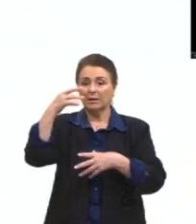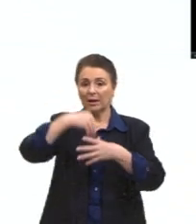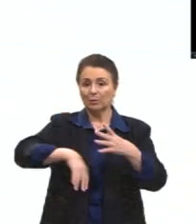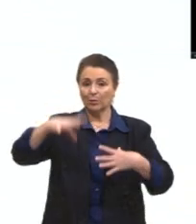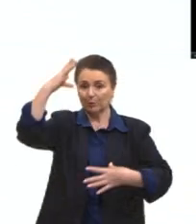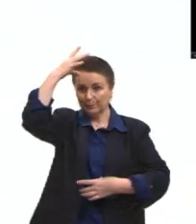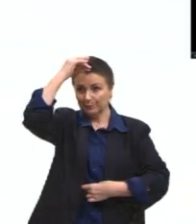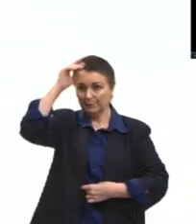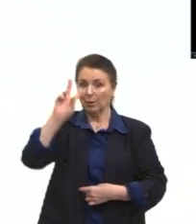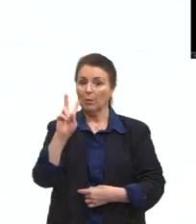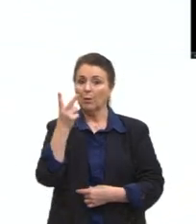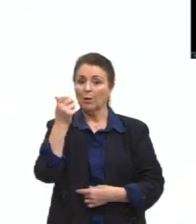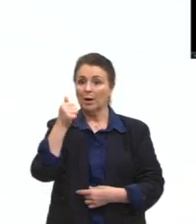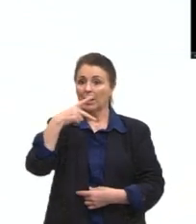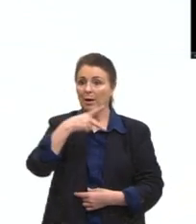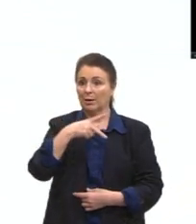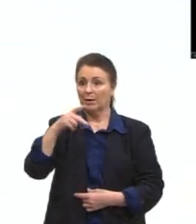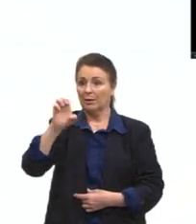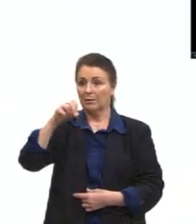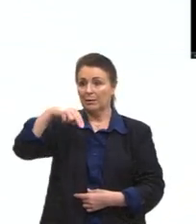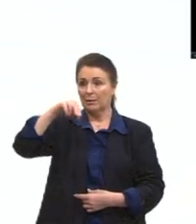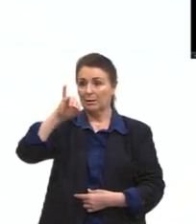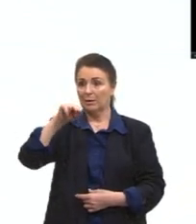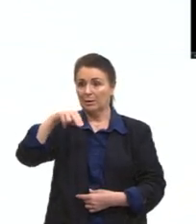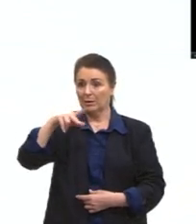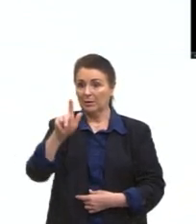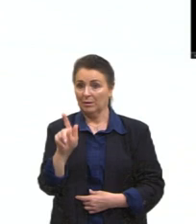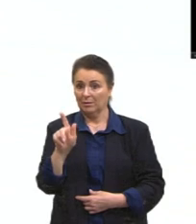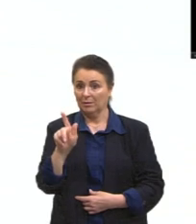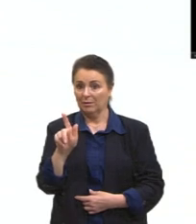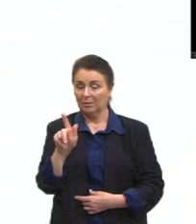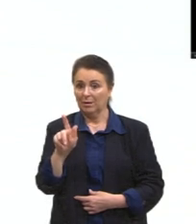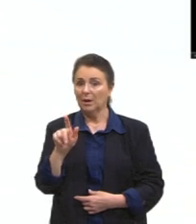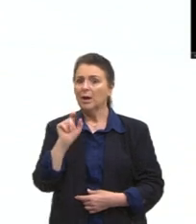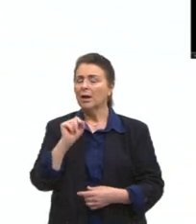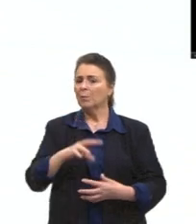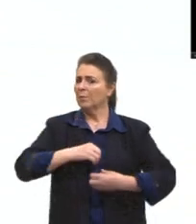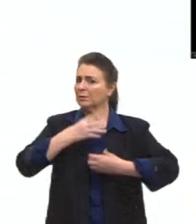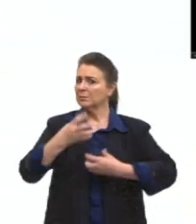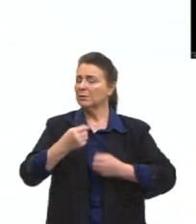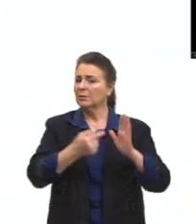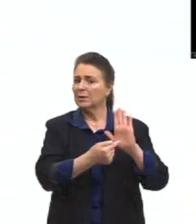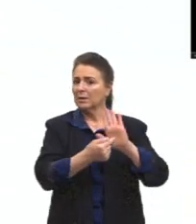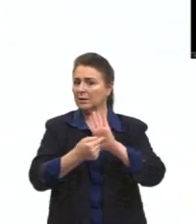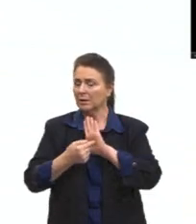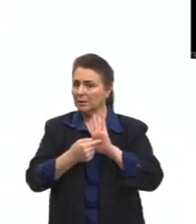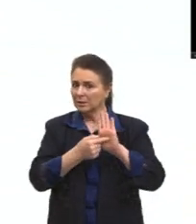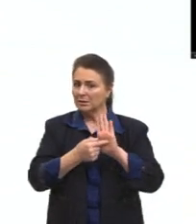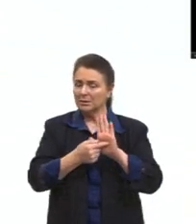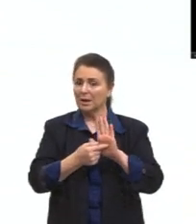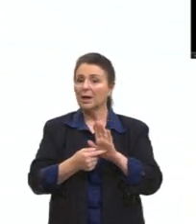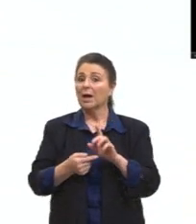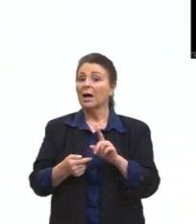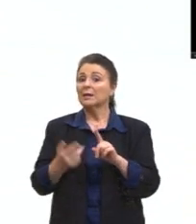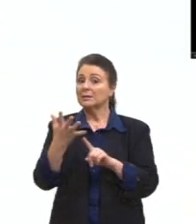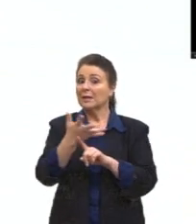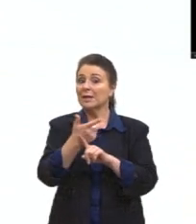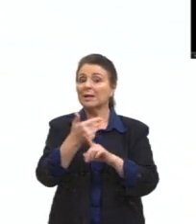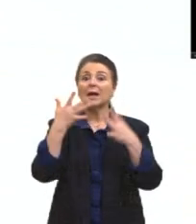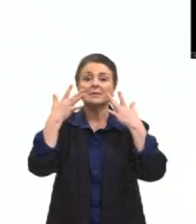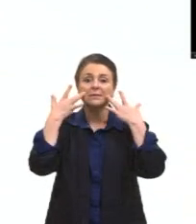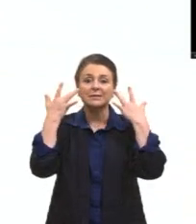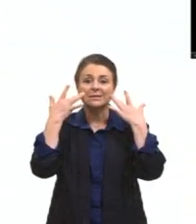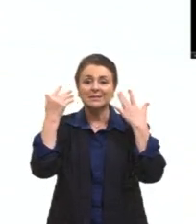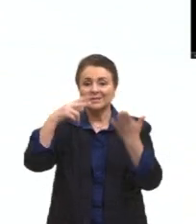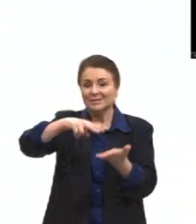gente, o happening, e ele é uma forma de expressão que, de certa forma, apresenta características das artes cênicas, tá, da